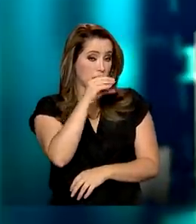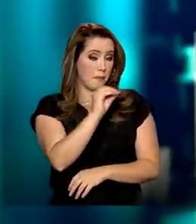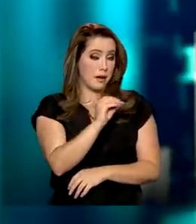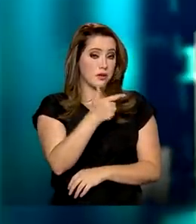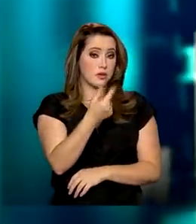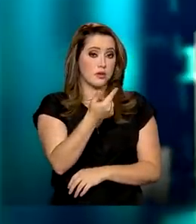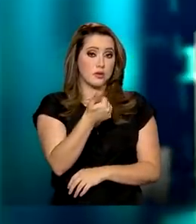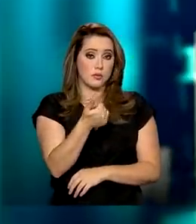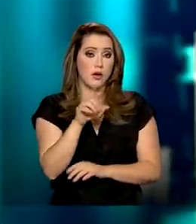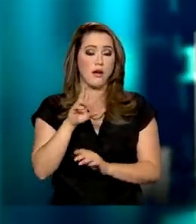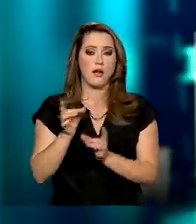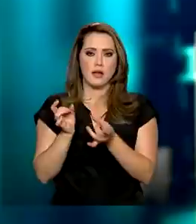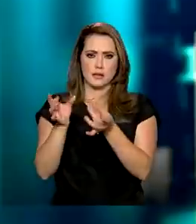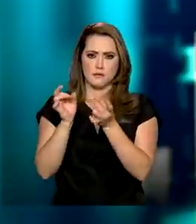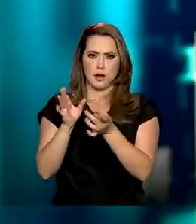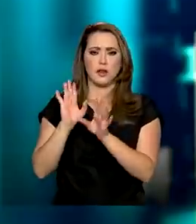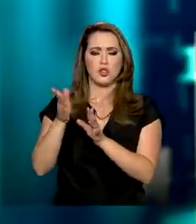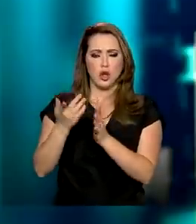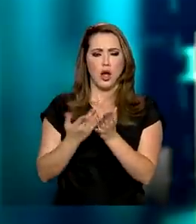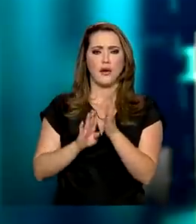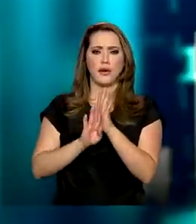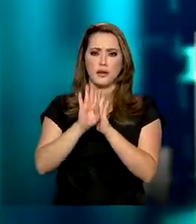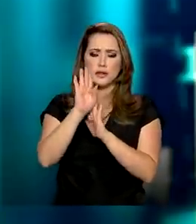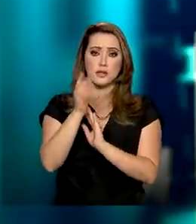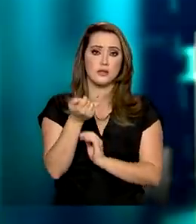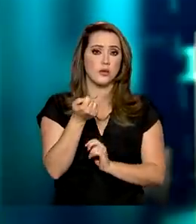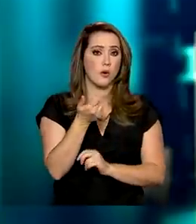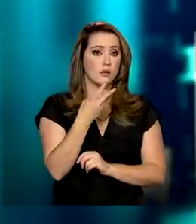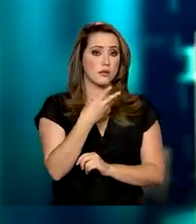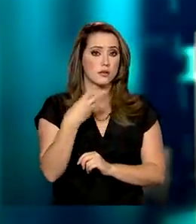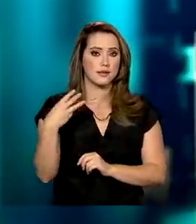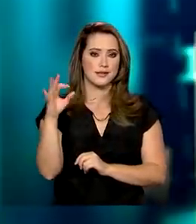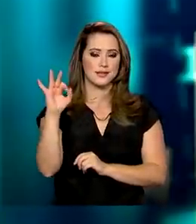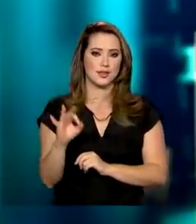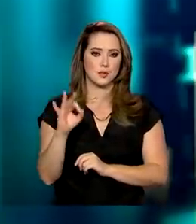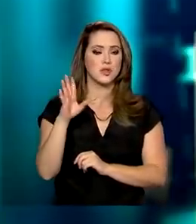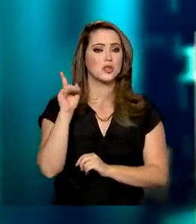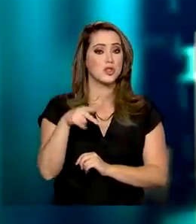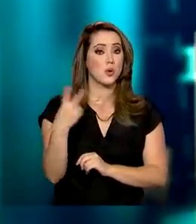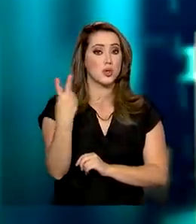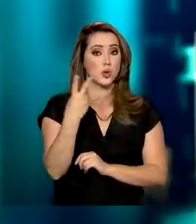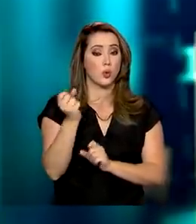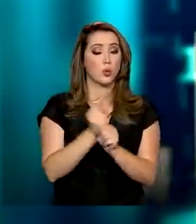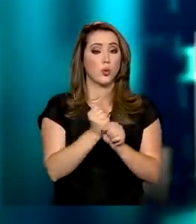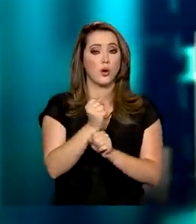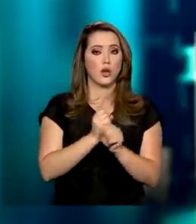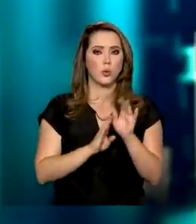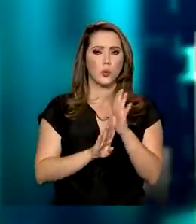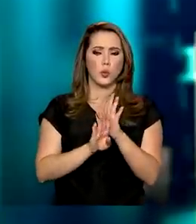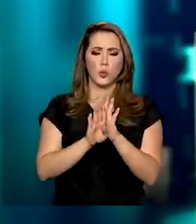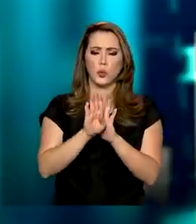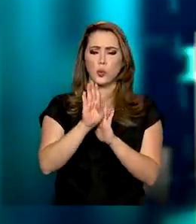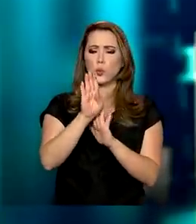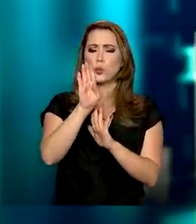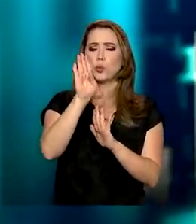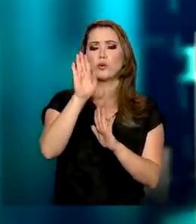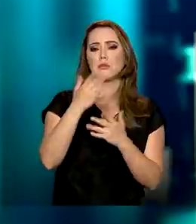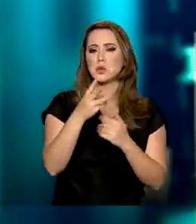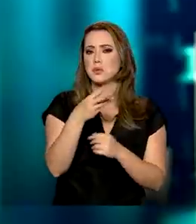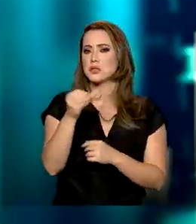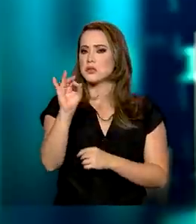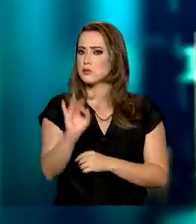2021, as exportações já tinham crescido também quase 33%, ou seja, já é o segundo ano consecutivo de crescimento em torno de